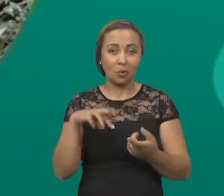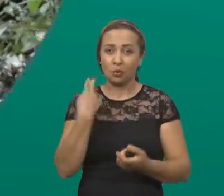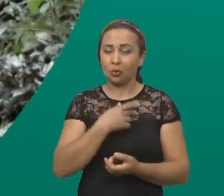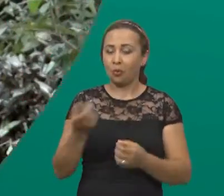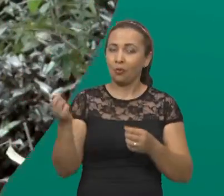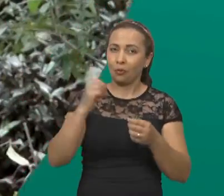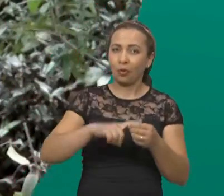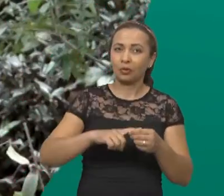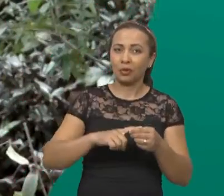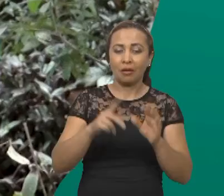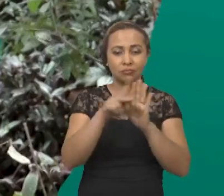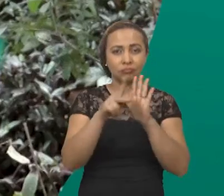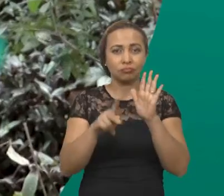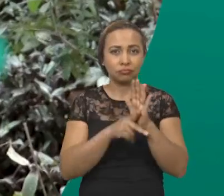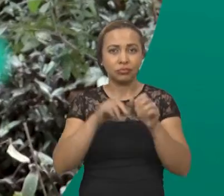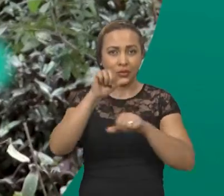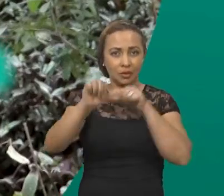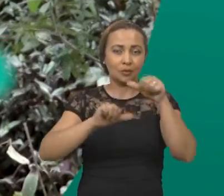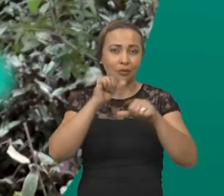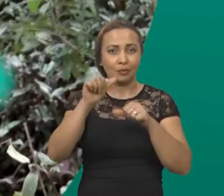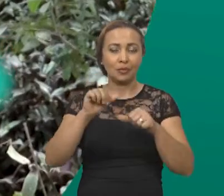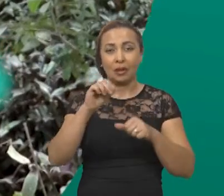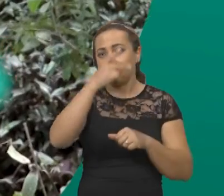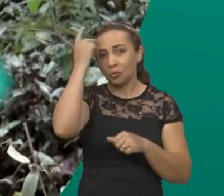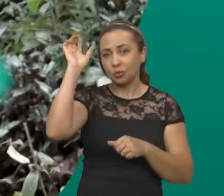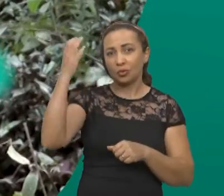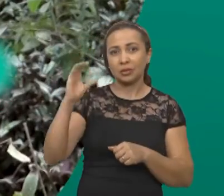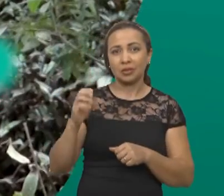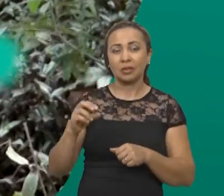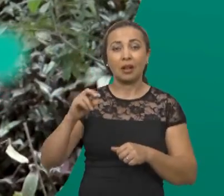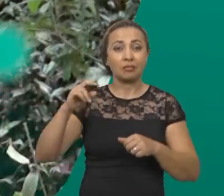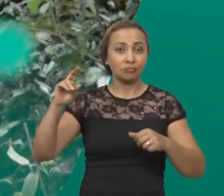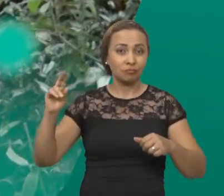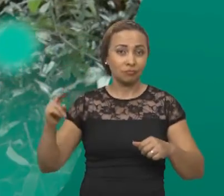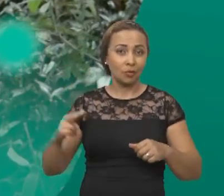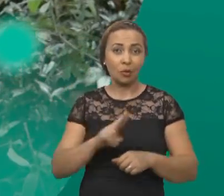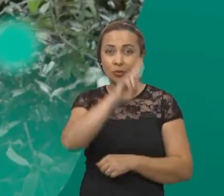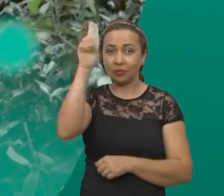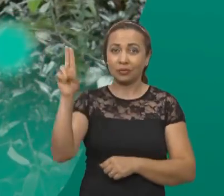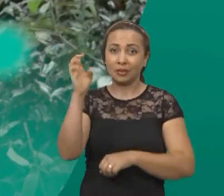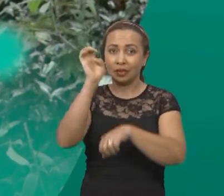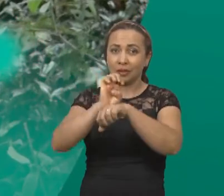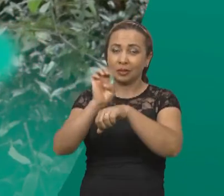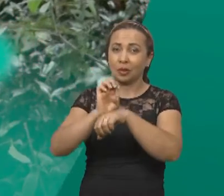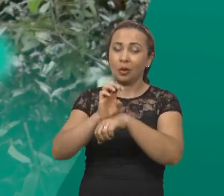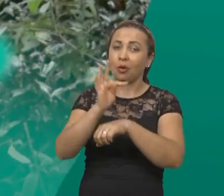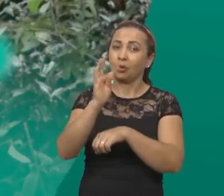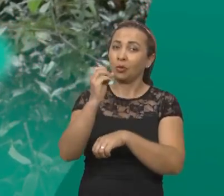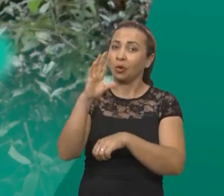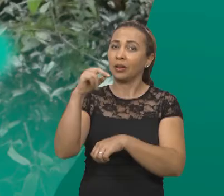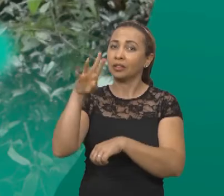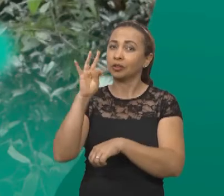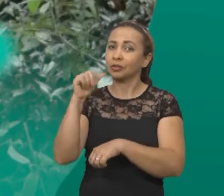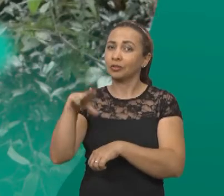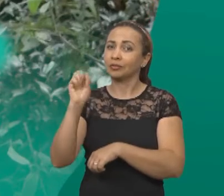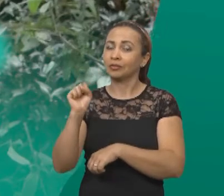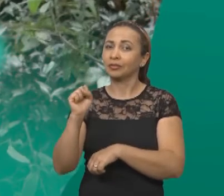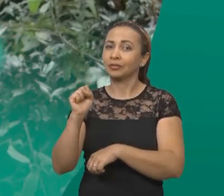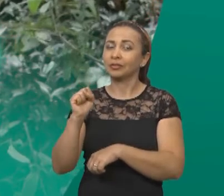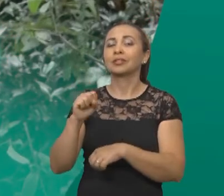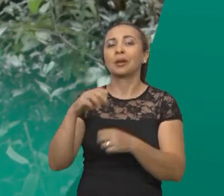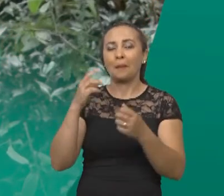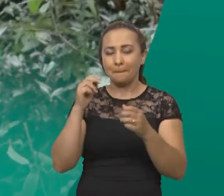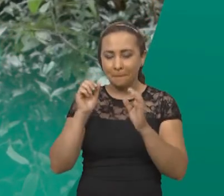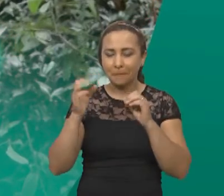E daqui a pouco a gente está de volta com um projeto desenvolvido por cientistas da Universidade Estadual da região Tocantina do Maranhão. O